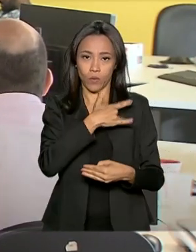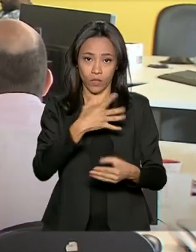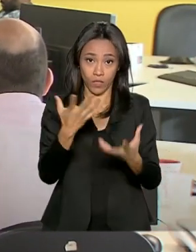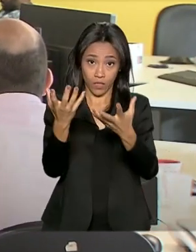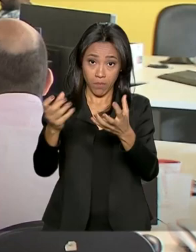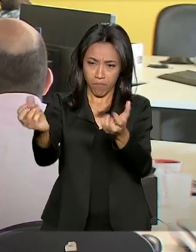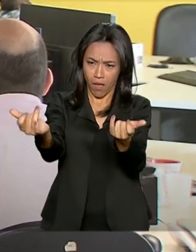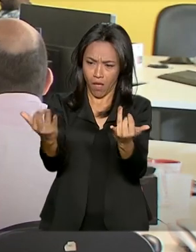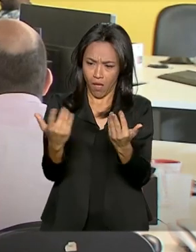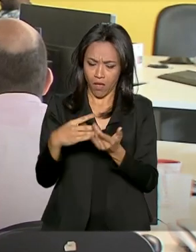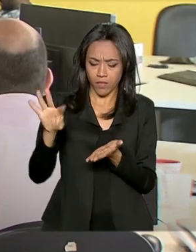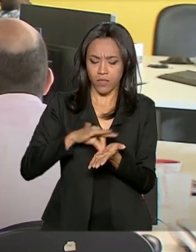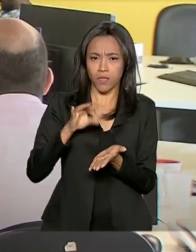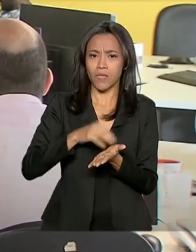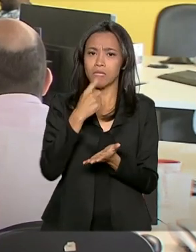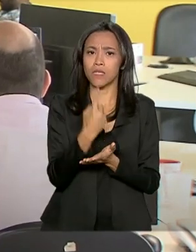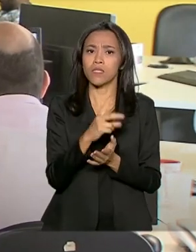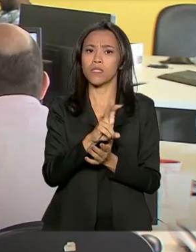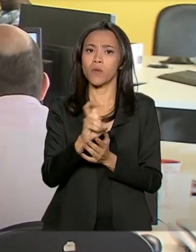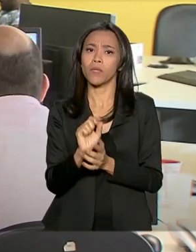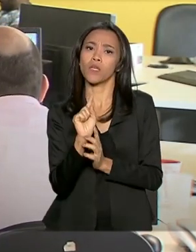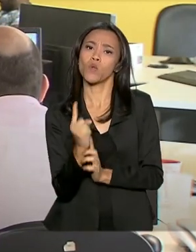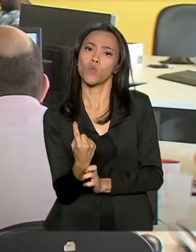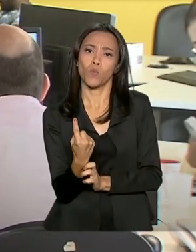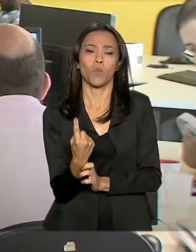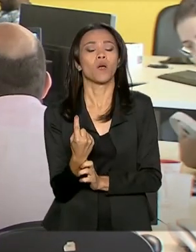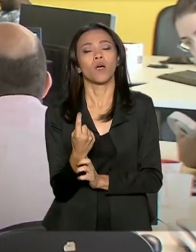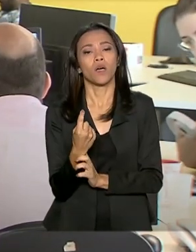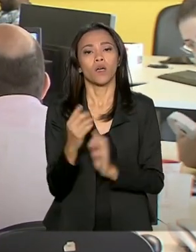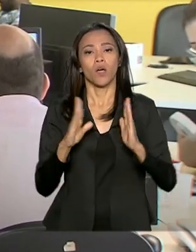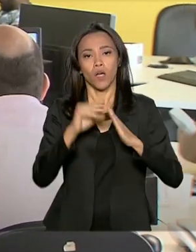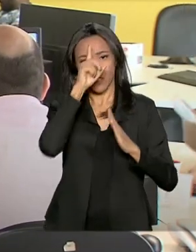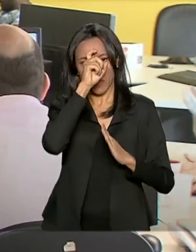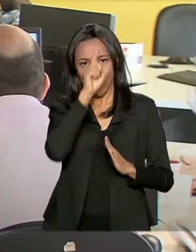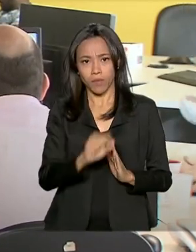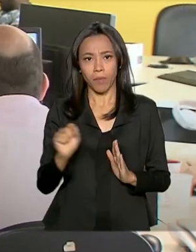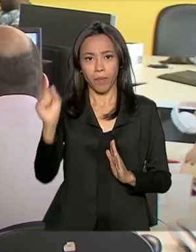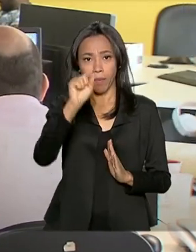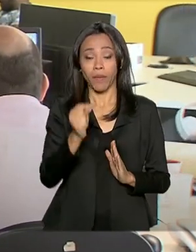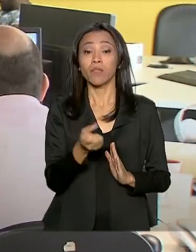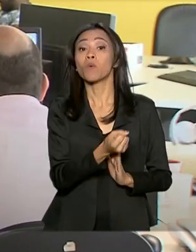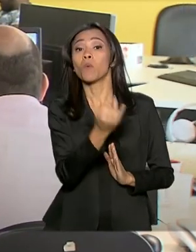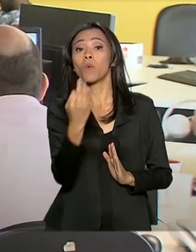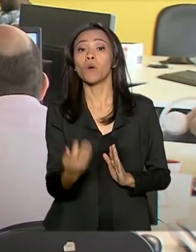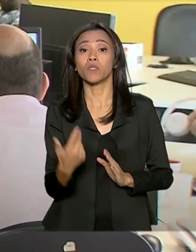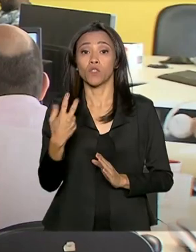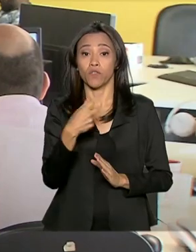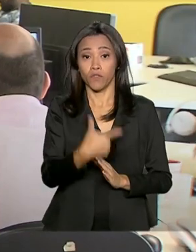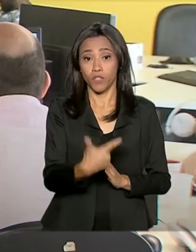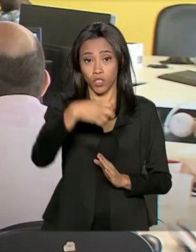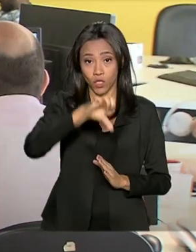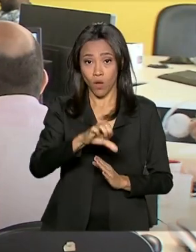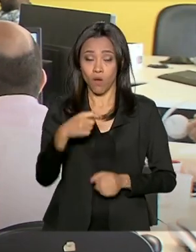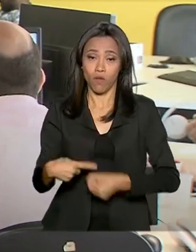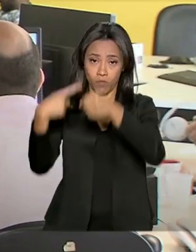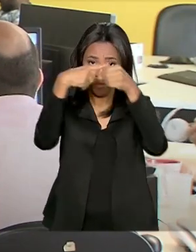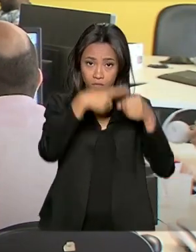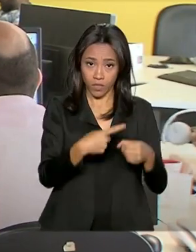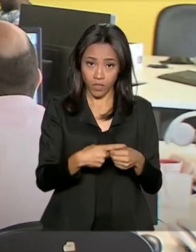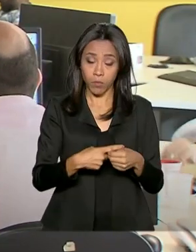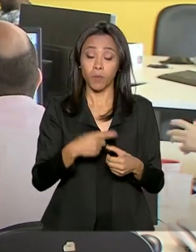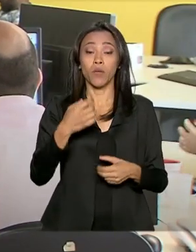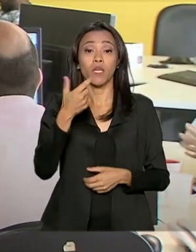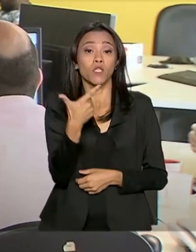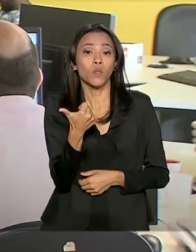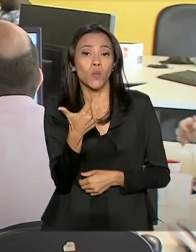151 unidades de saúde da família. Elas estão localizadas em 29 municípios de 12 estados do país. Até